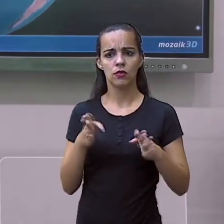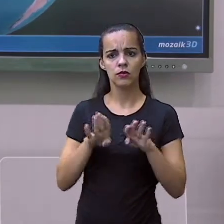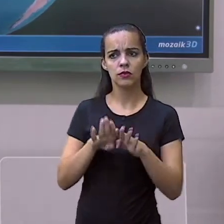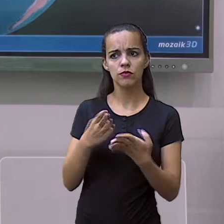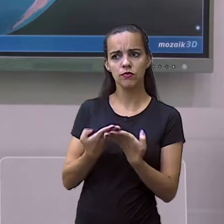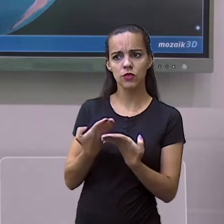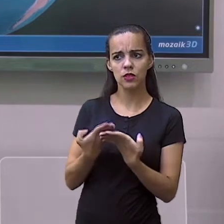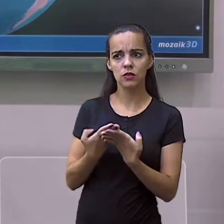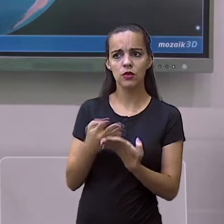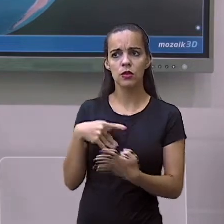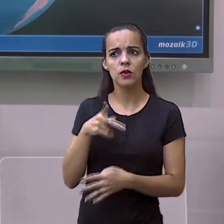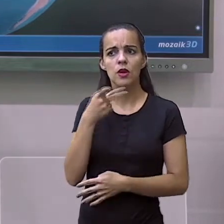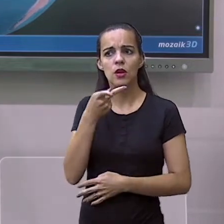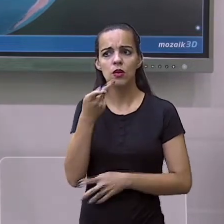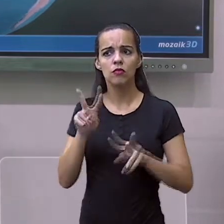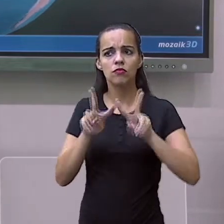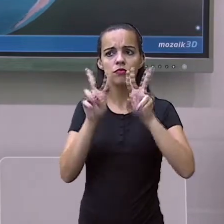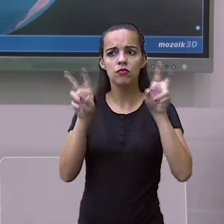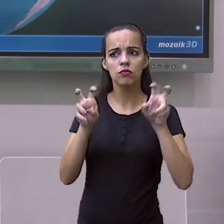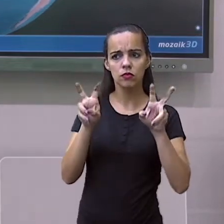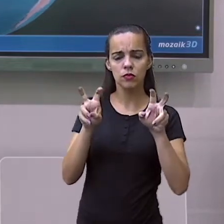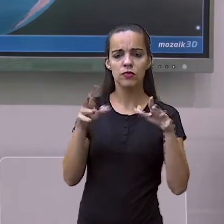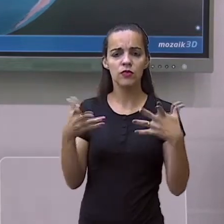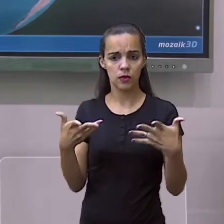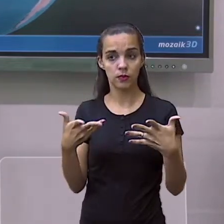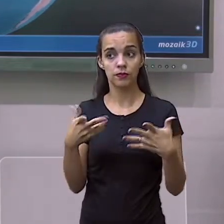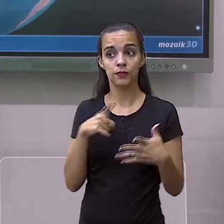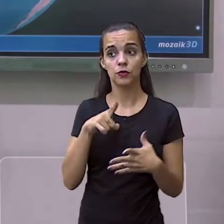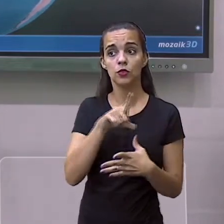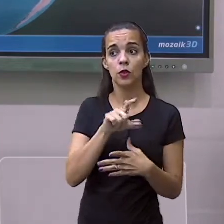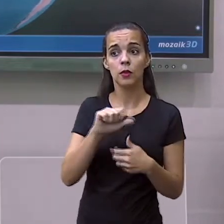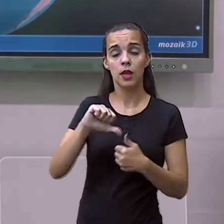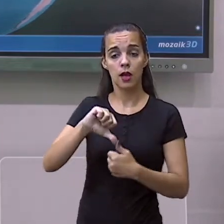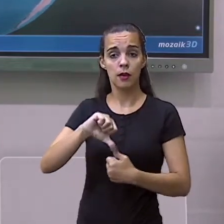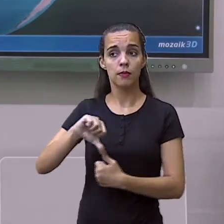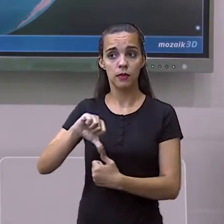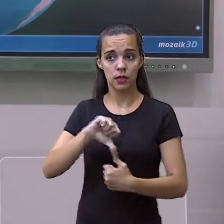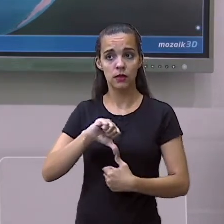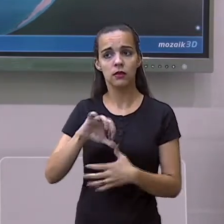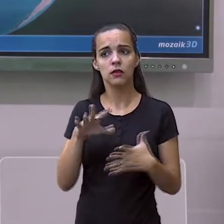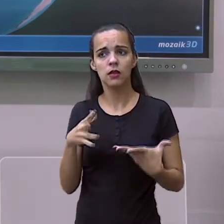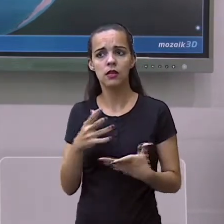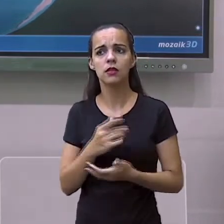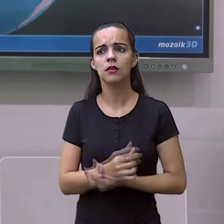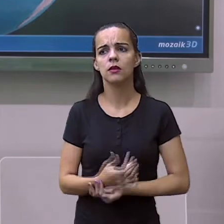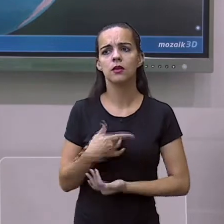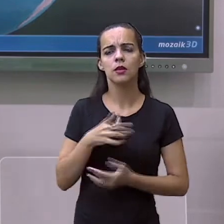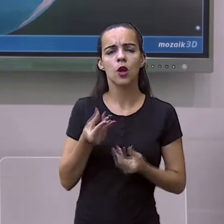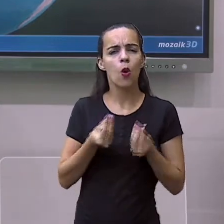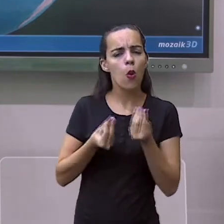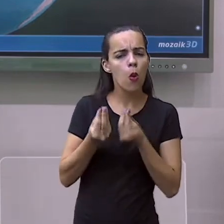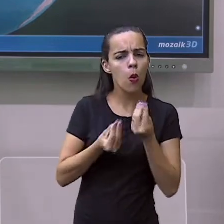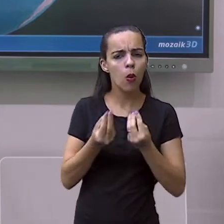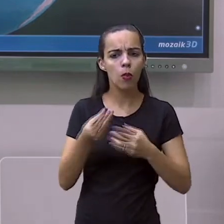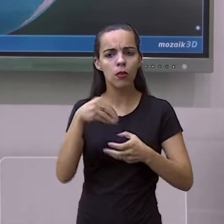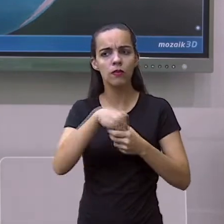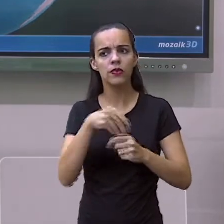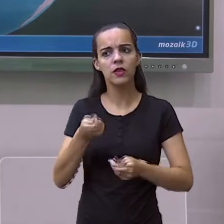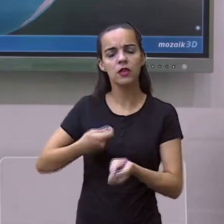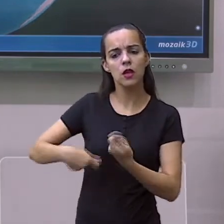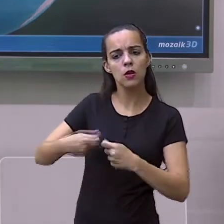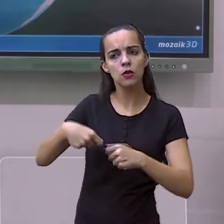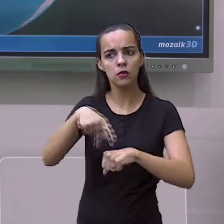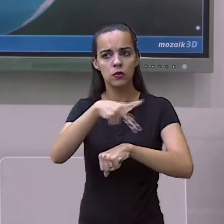aula falando sobre o canal do Panamá. Mas, nesse momento, nós vamos falar que a economia dos